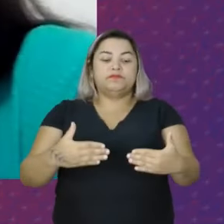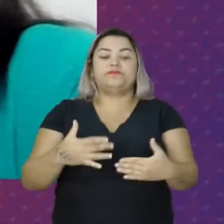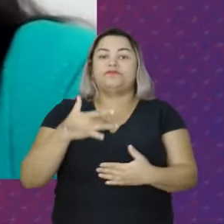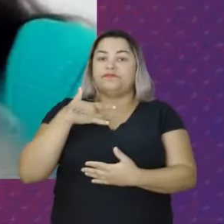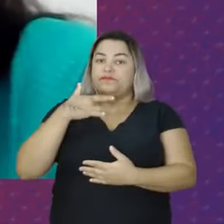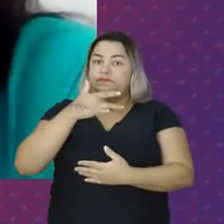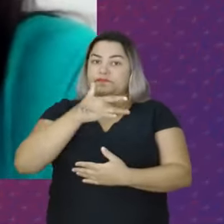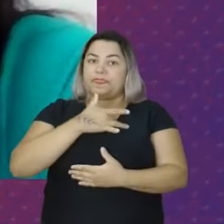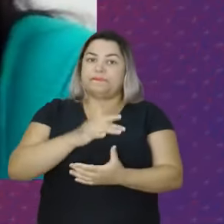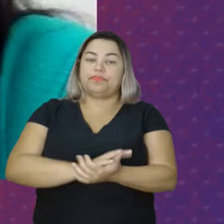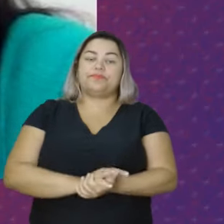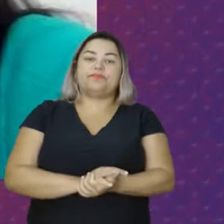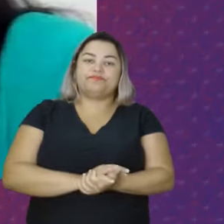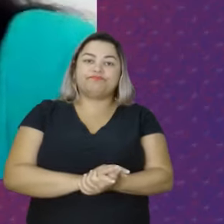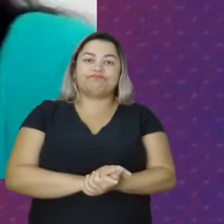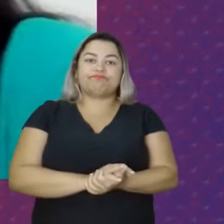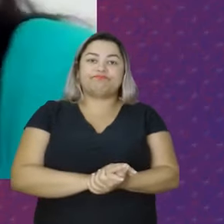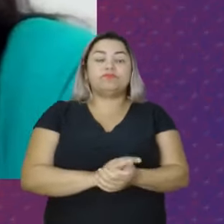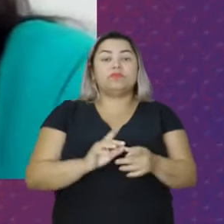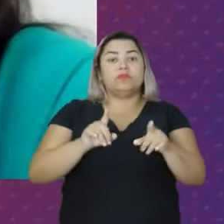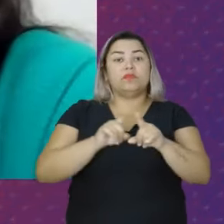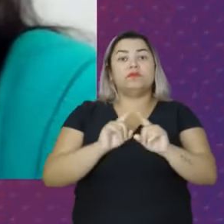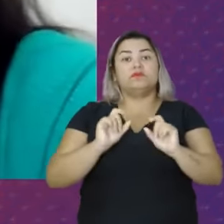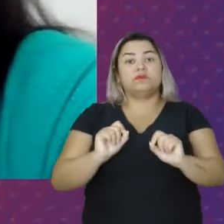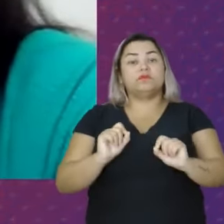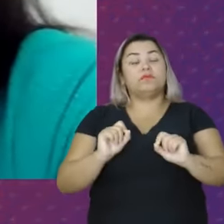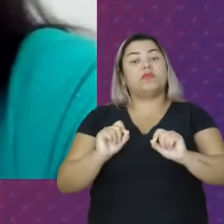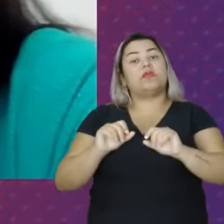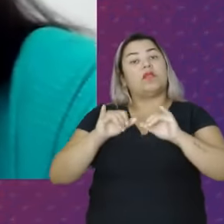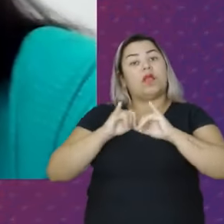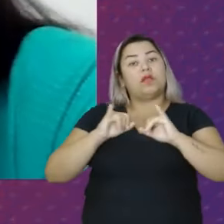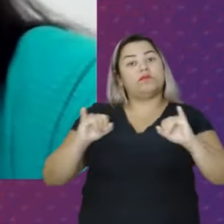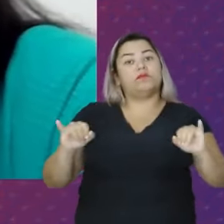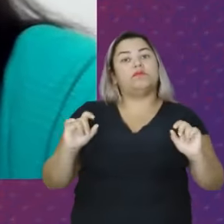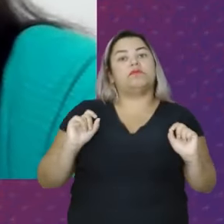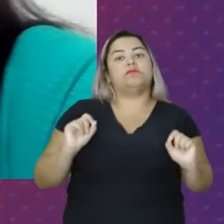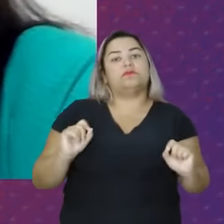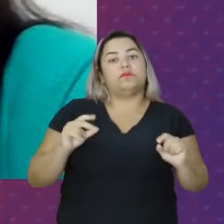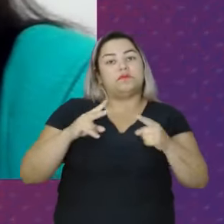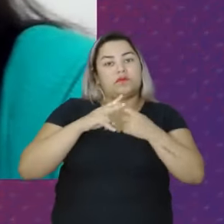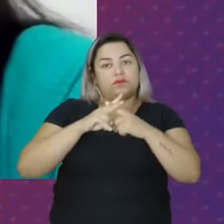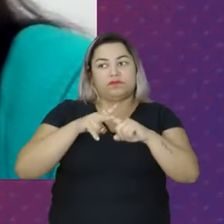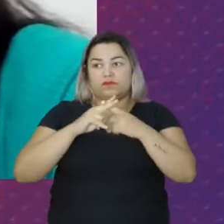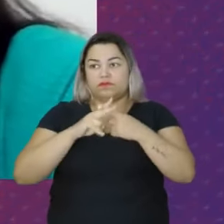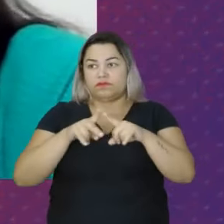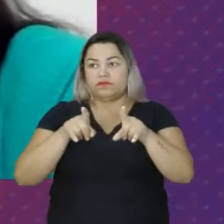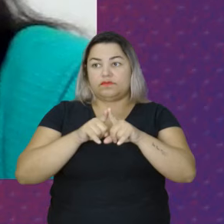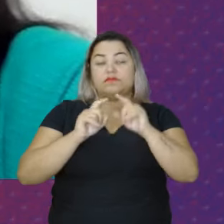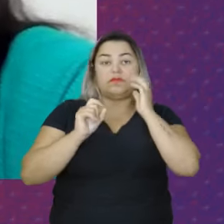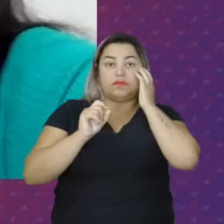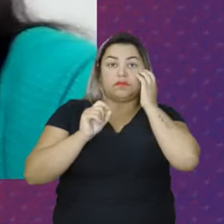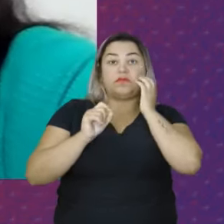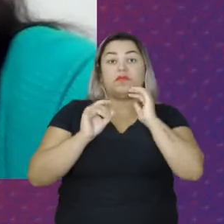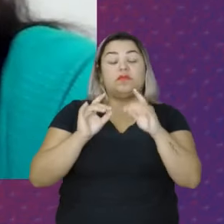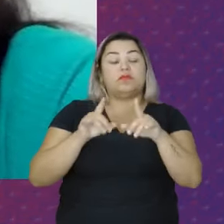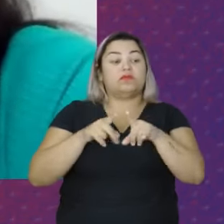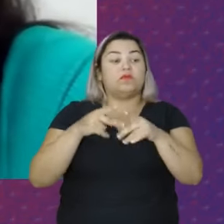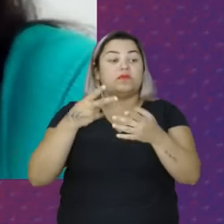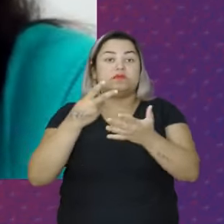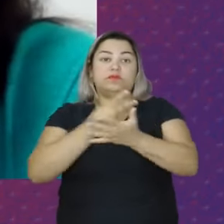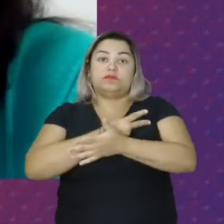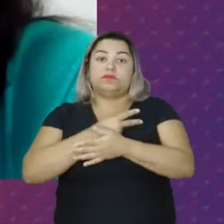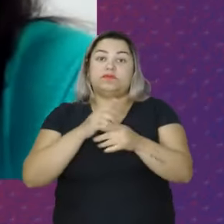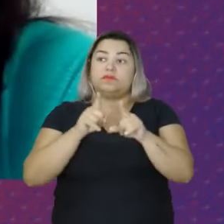E apenas com O objetivo De prestar informações Ele altera Passa a alterar Lógica de funcionamento